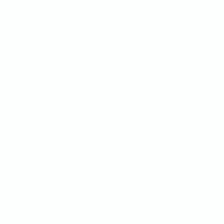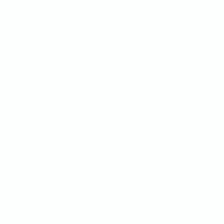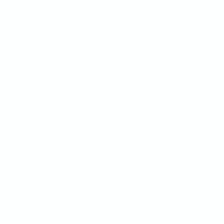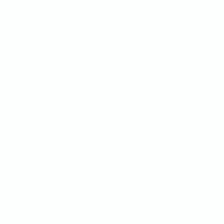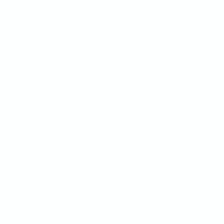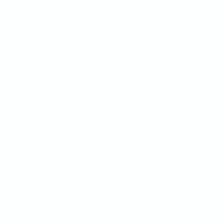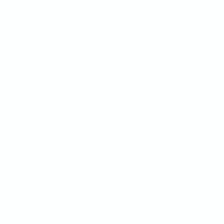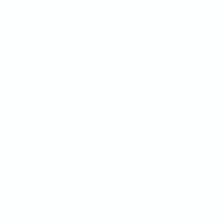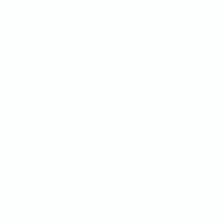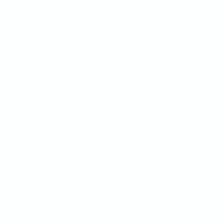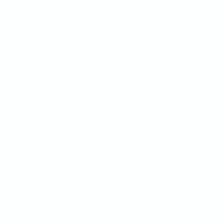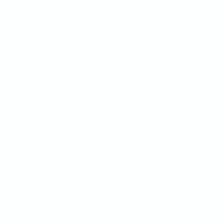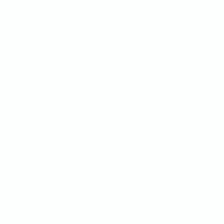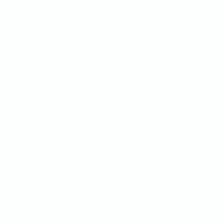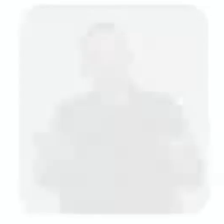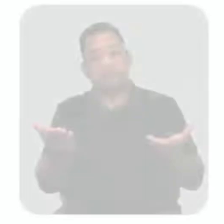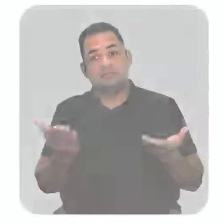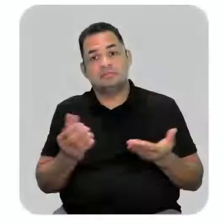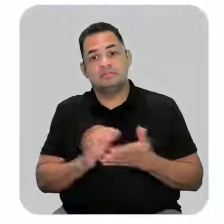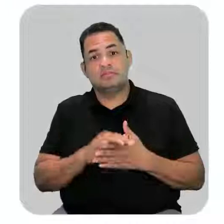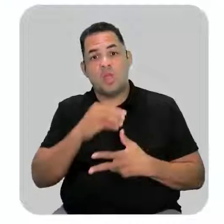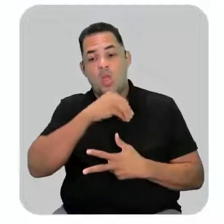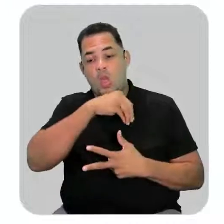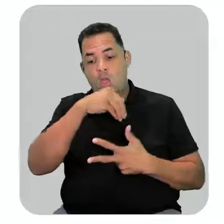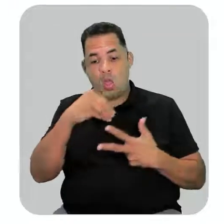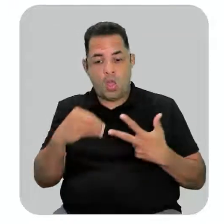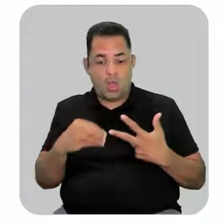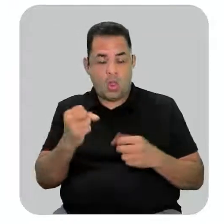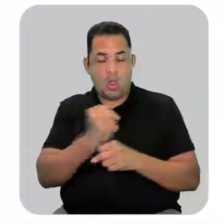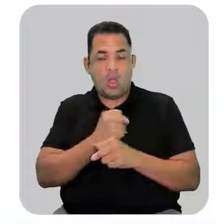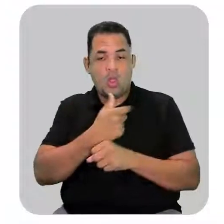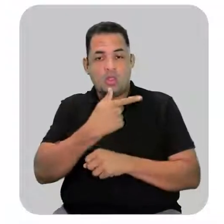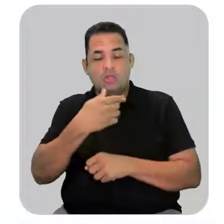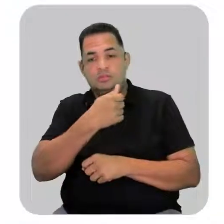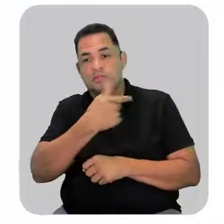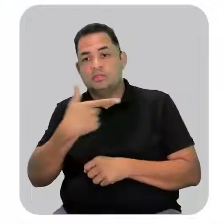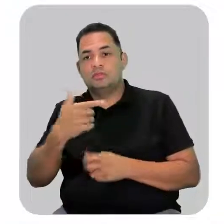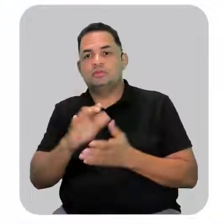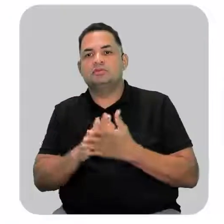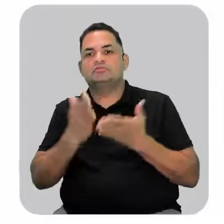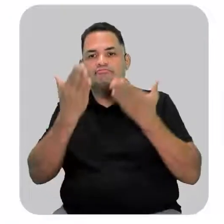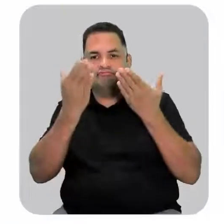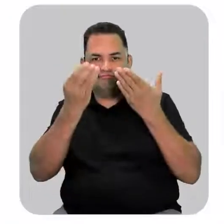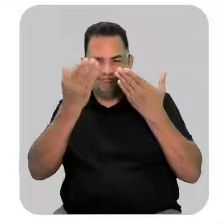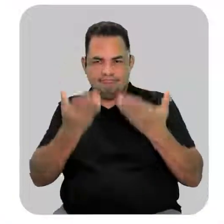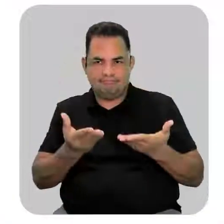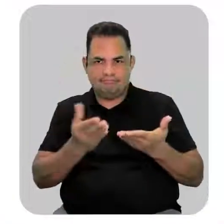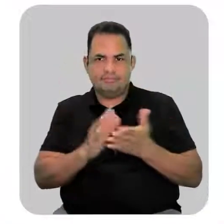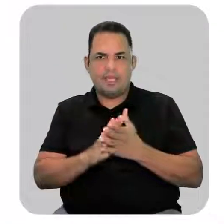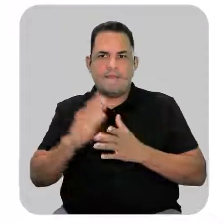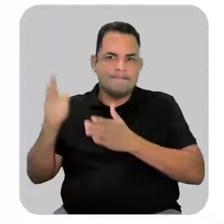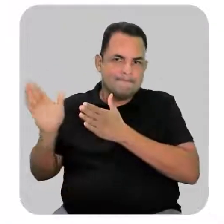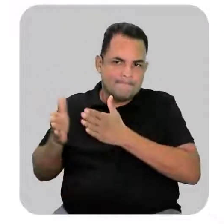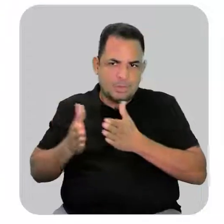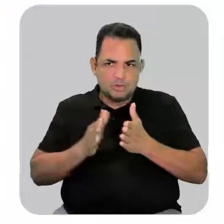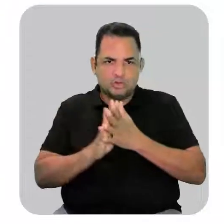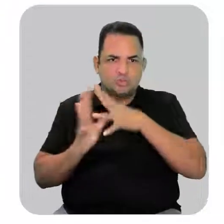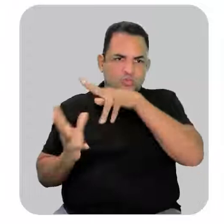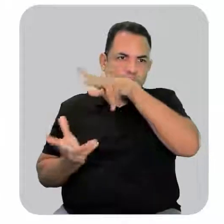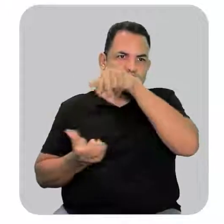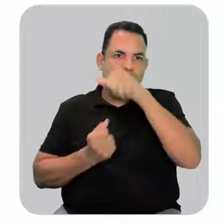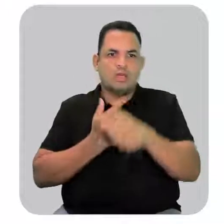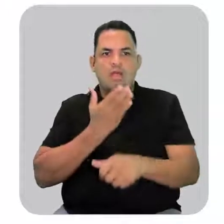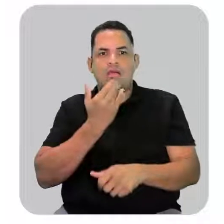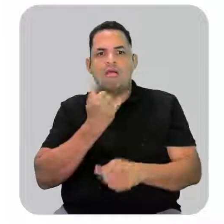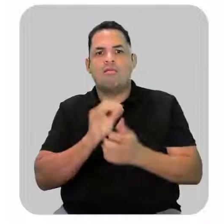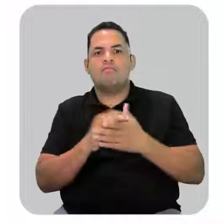Então, é uma questão do Enem de 2012. Diz o seguinte. A produção mundial de